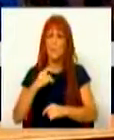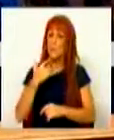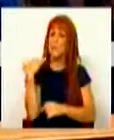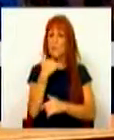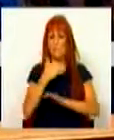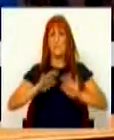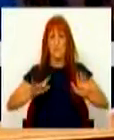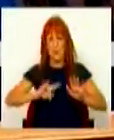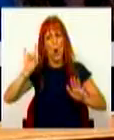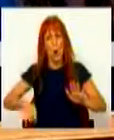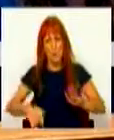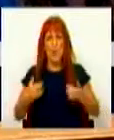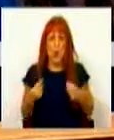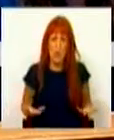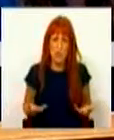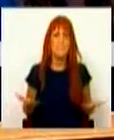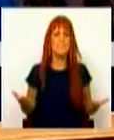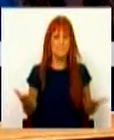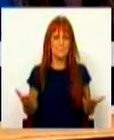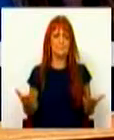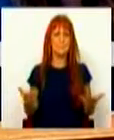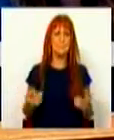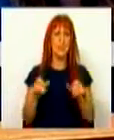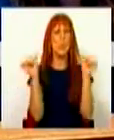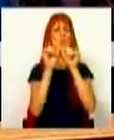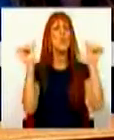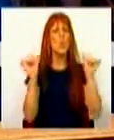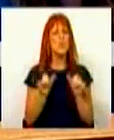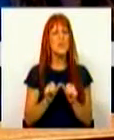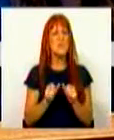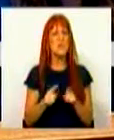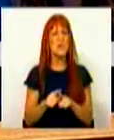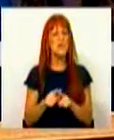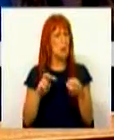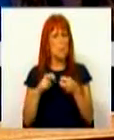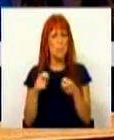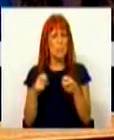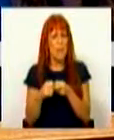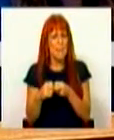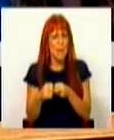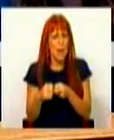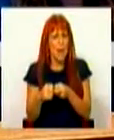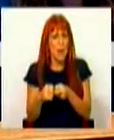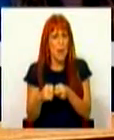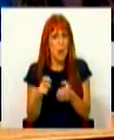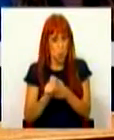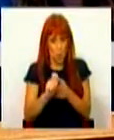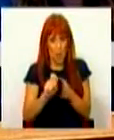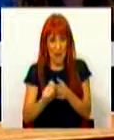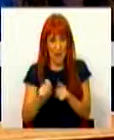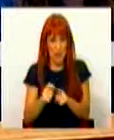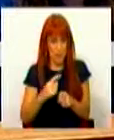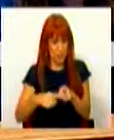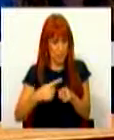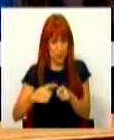hoje, o sistema que não tem problemas no pagamento das suas